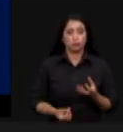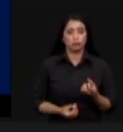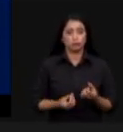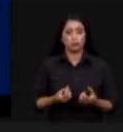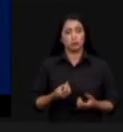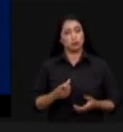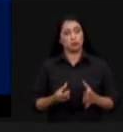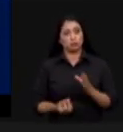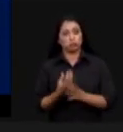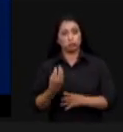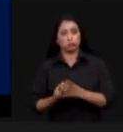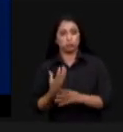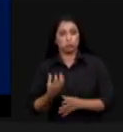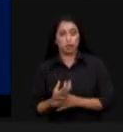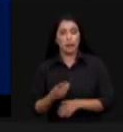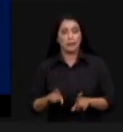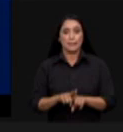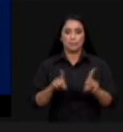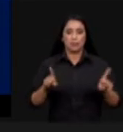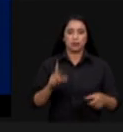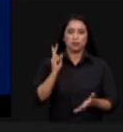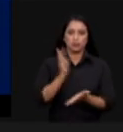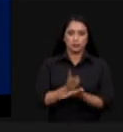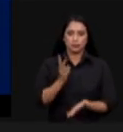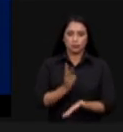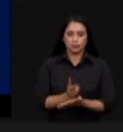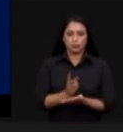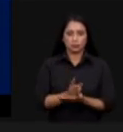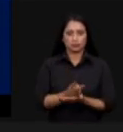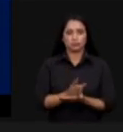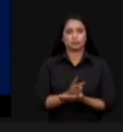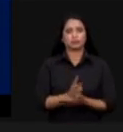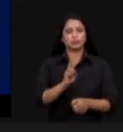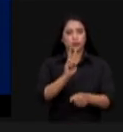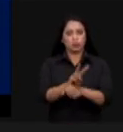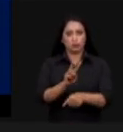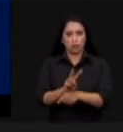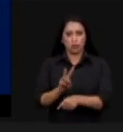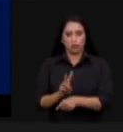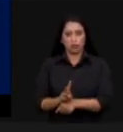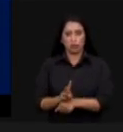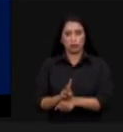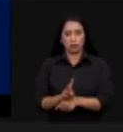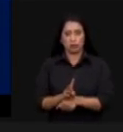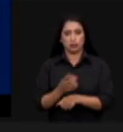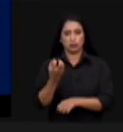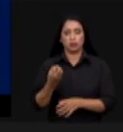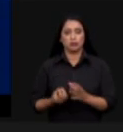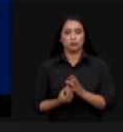que mais preserva vegetação nativa em propriedade privada. Próximo, por favor.